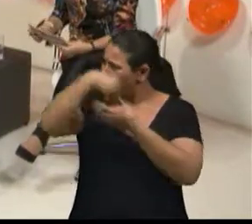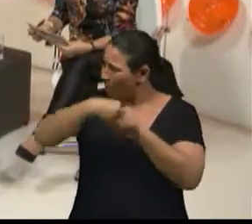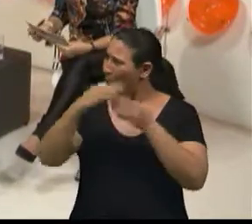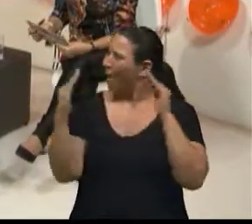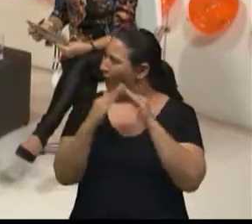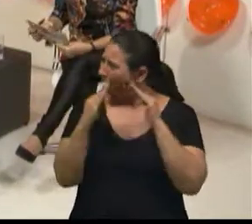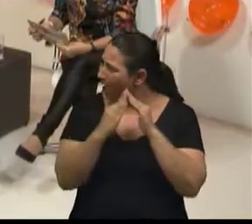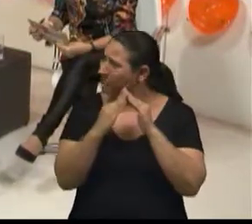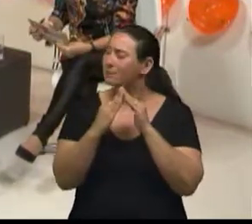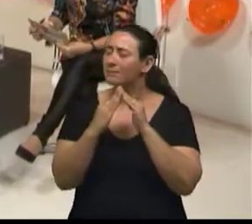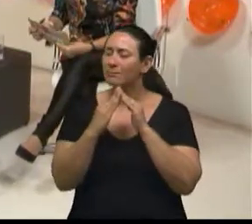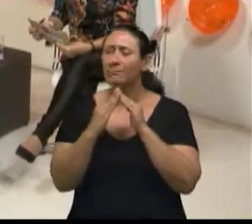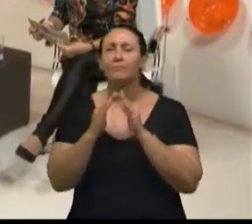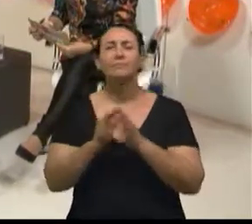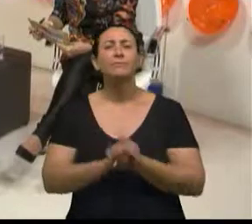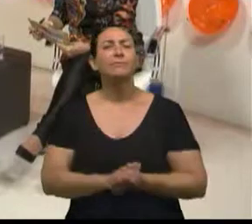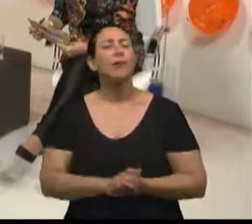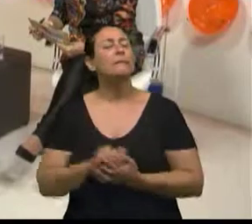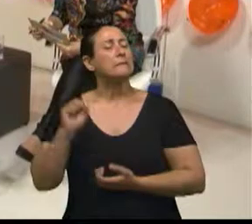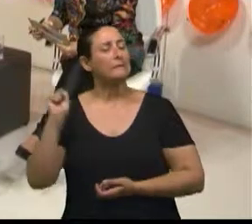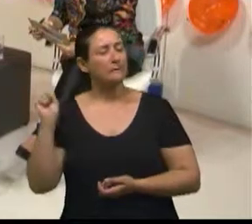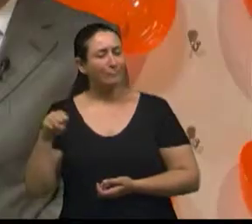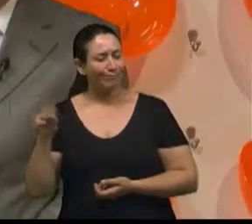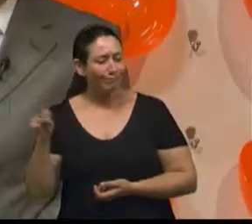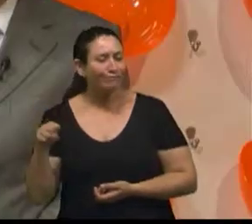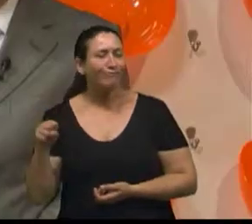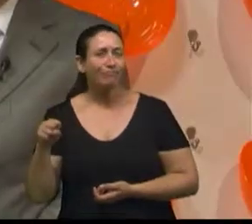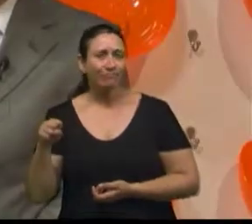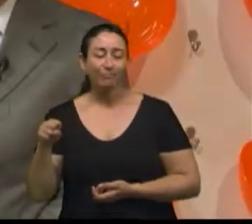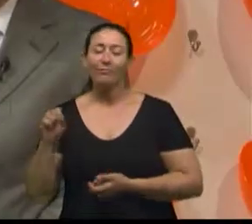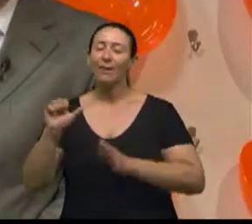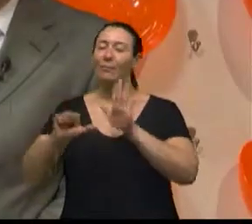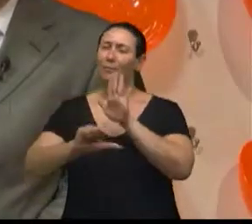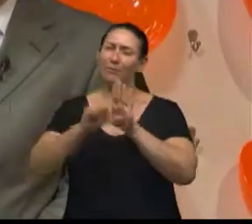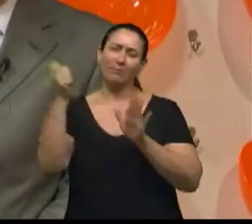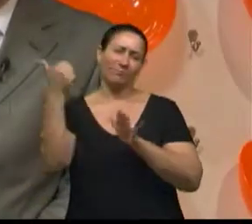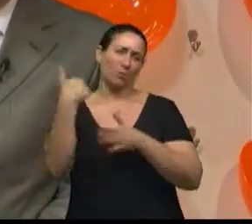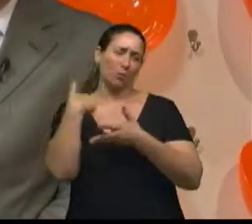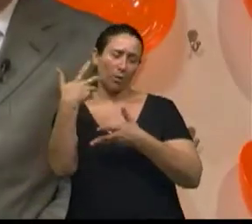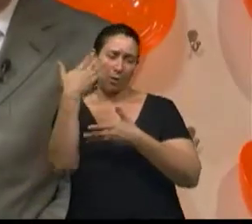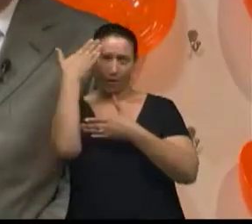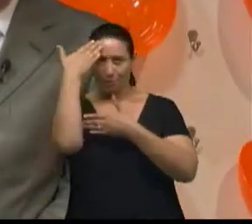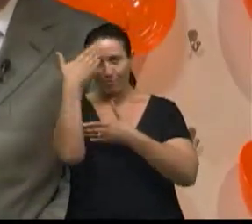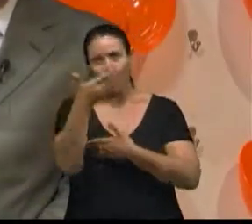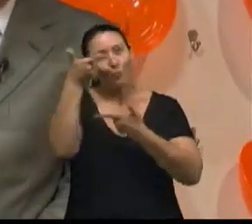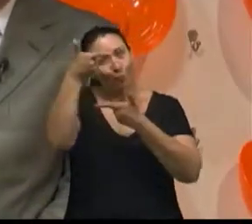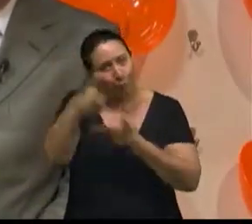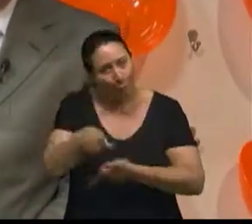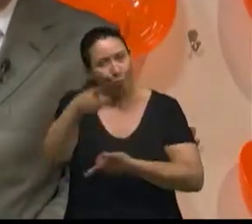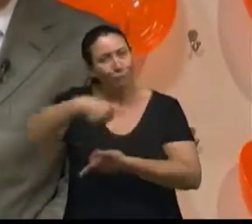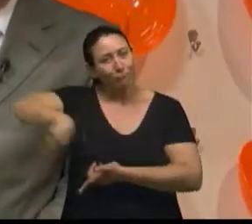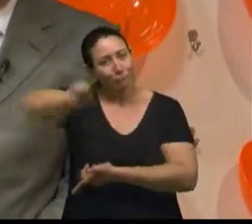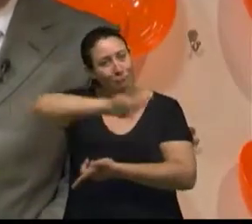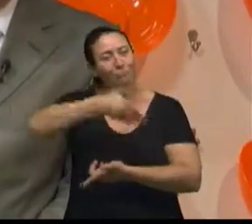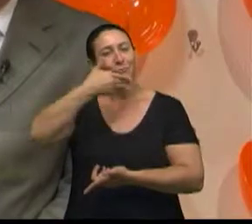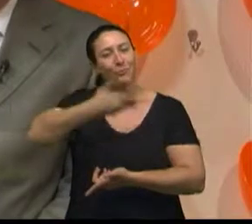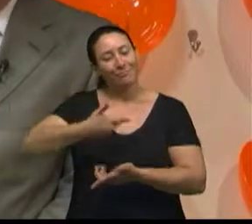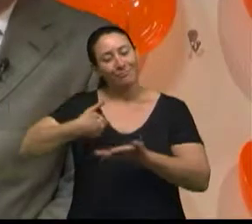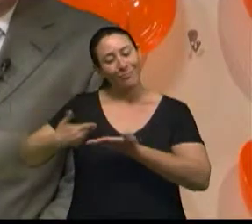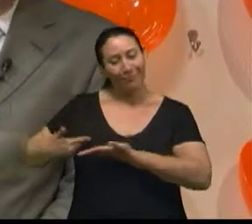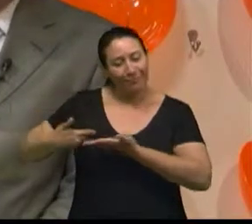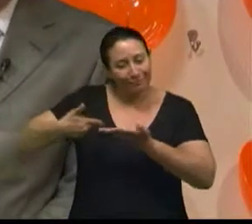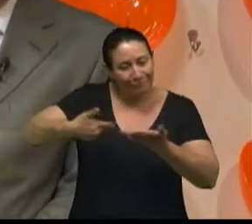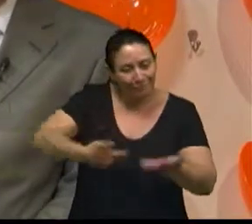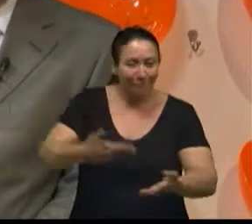e por esses motivos, doutor? Com certeza. Em primeiro lugar, gostaria de agradecer novamente o convite para poder colaborar com